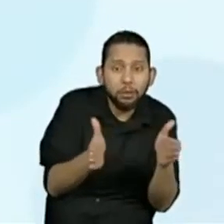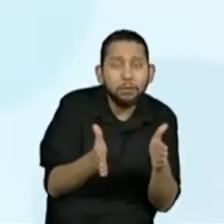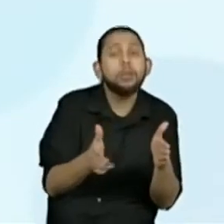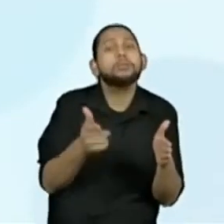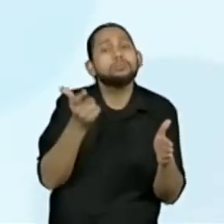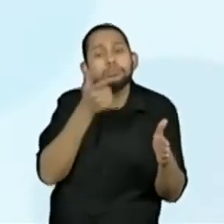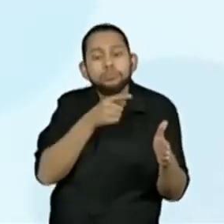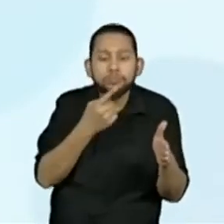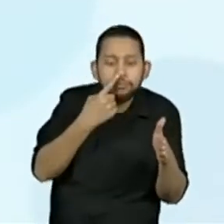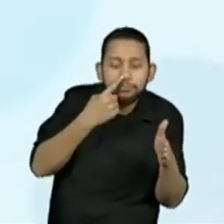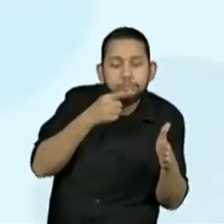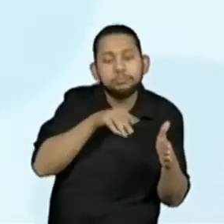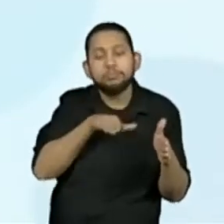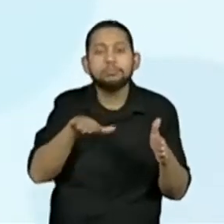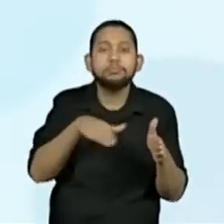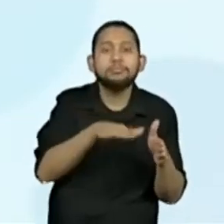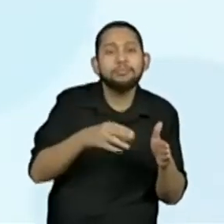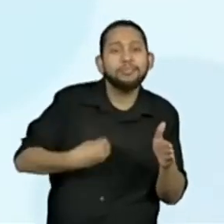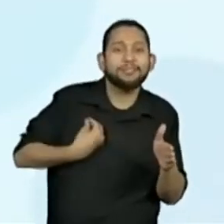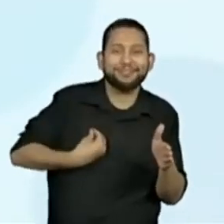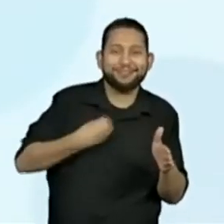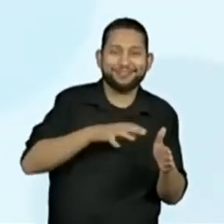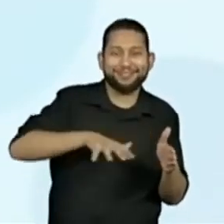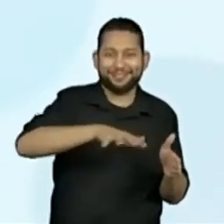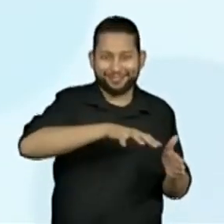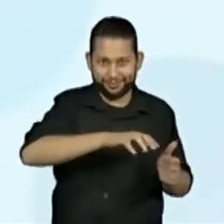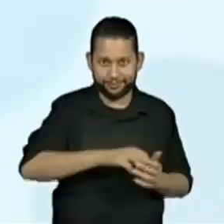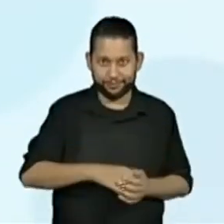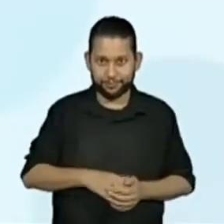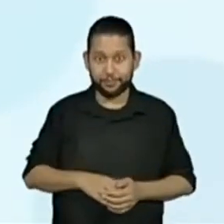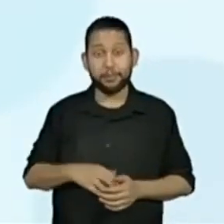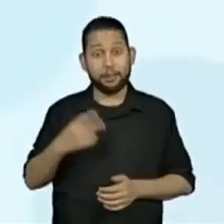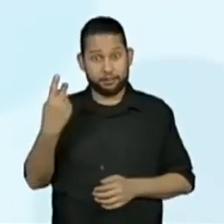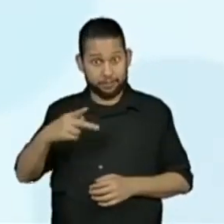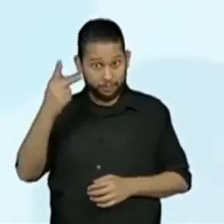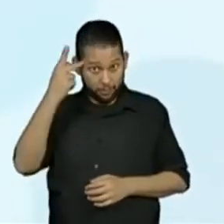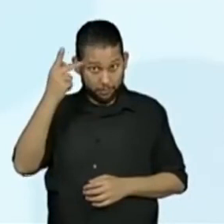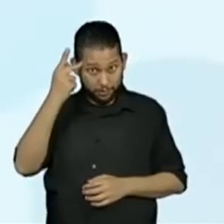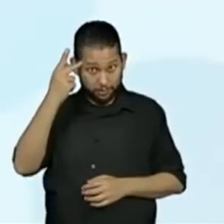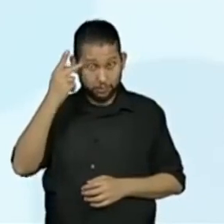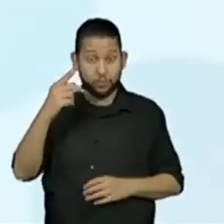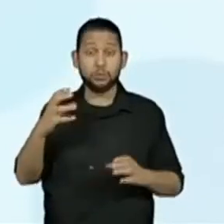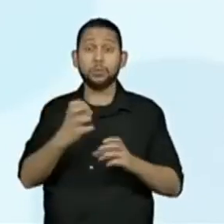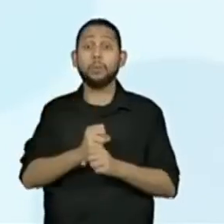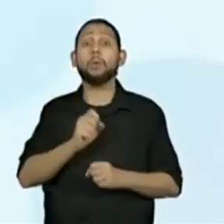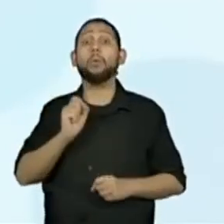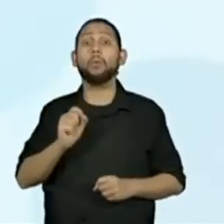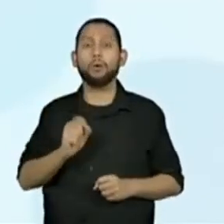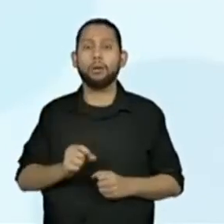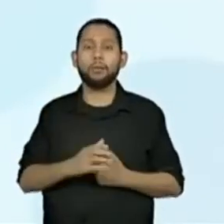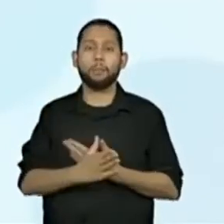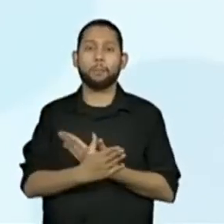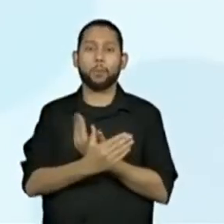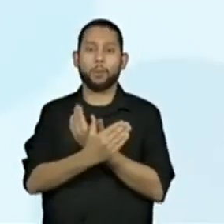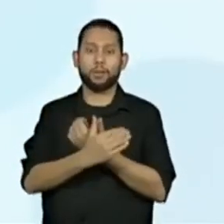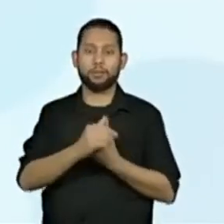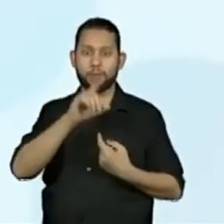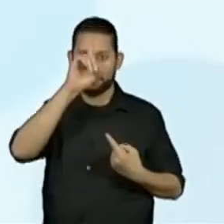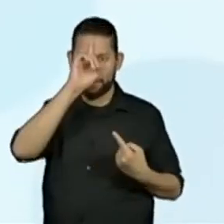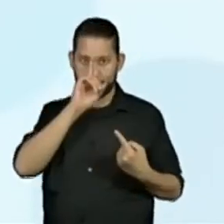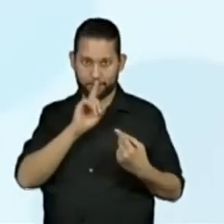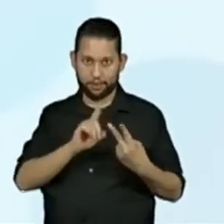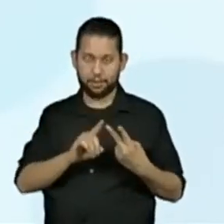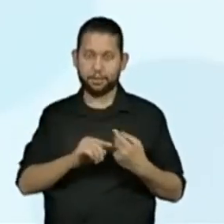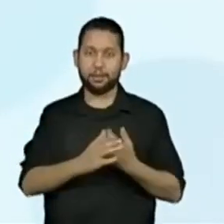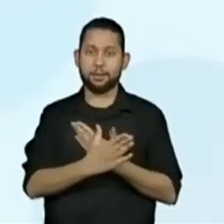borboletas urbanas mais comuns encontradas na cidade de São Paulo estão a amarela, a monarca,